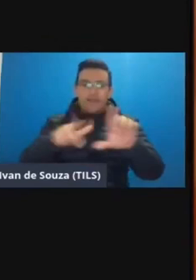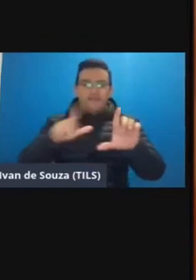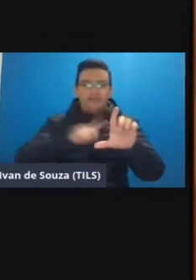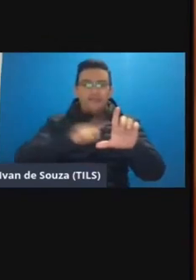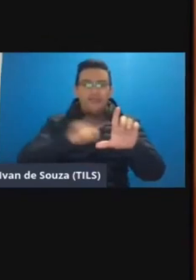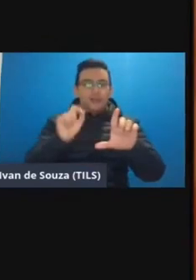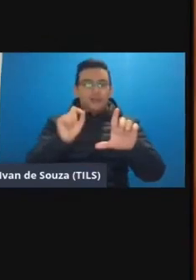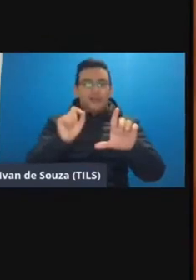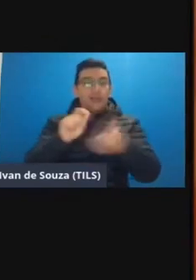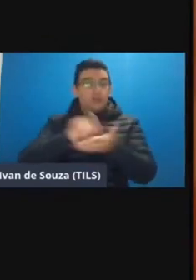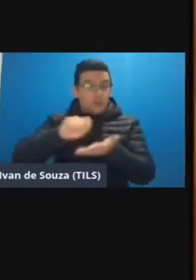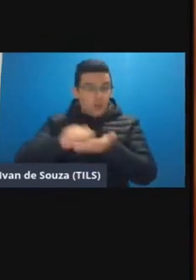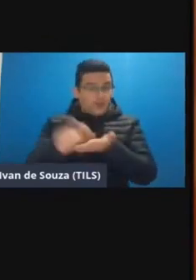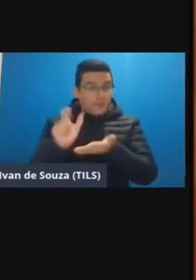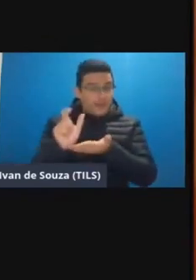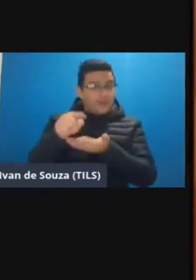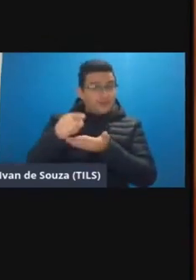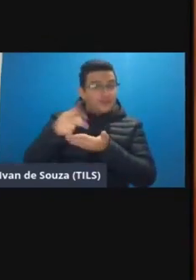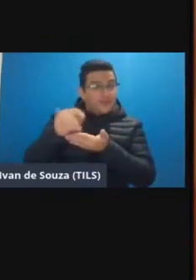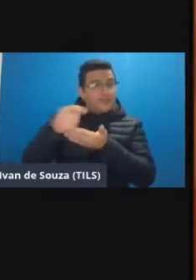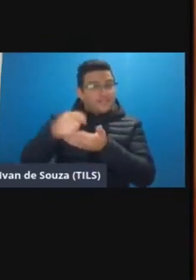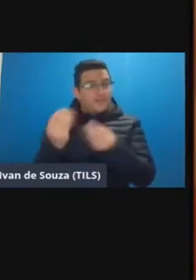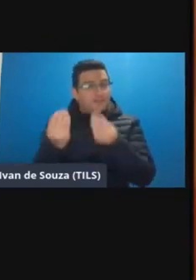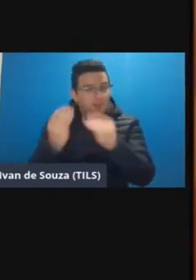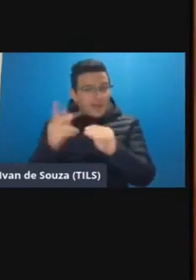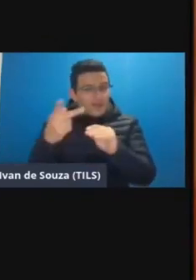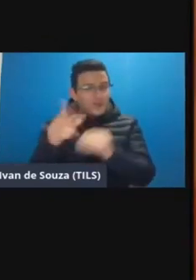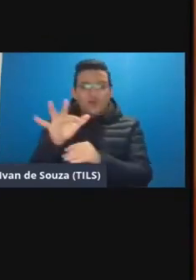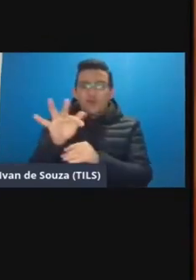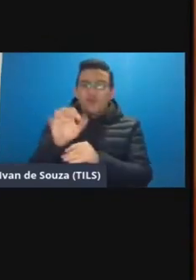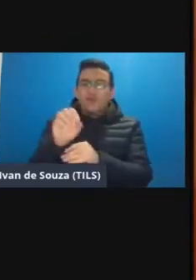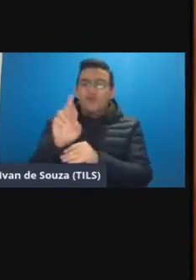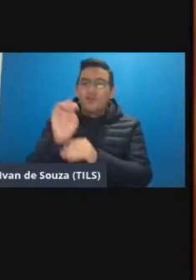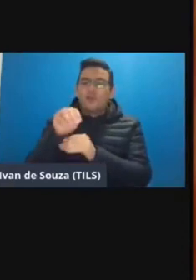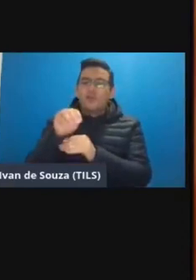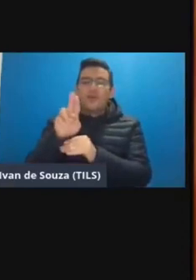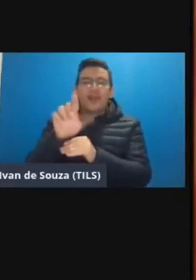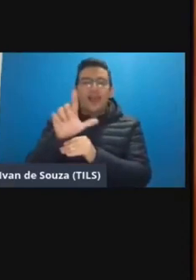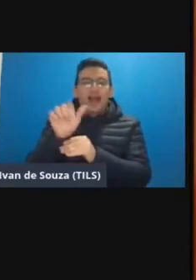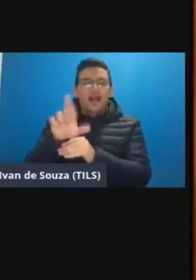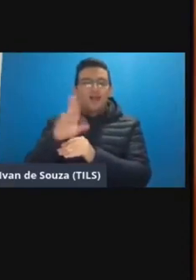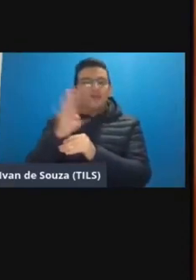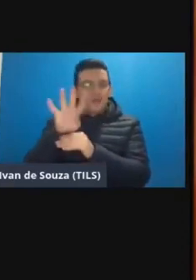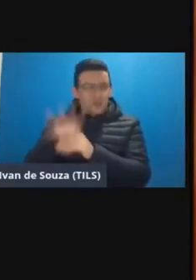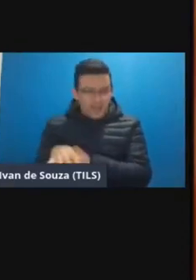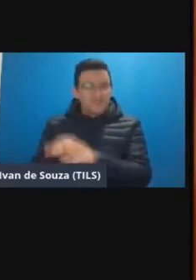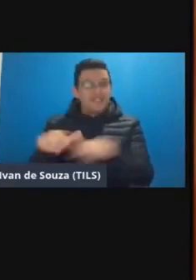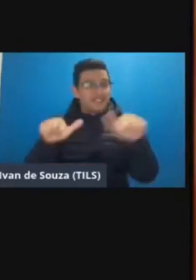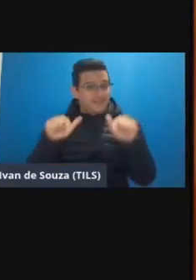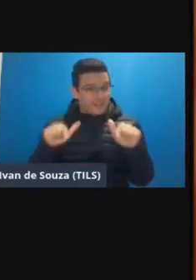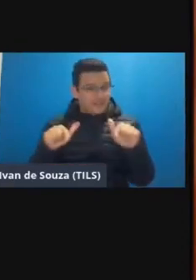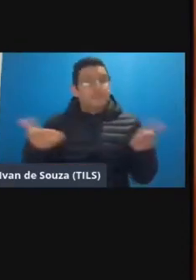anota a palavra chave a que você vai precisar para preencher o seu formulário de certificação e agora